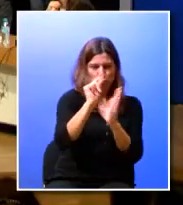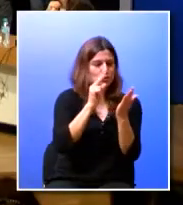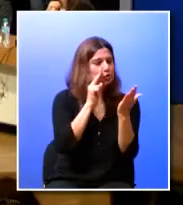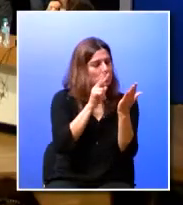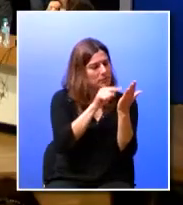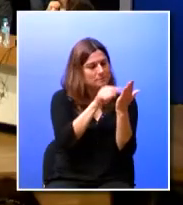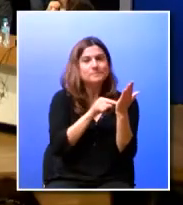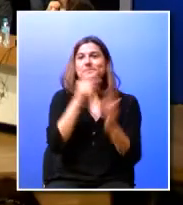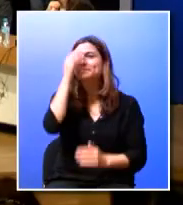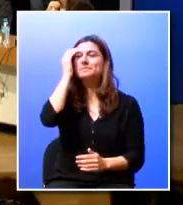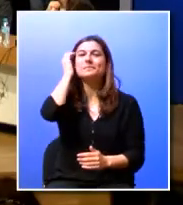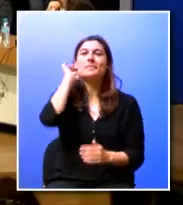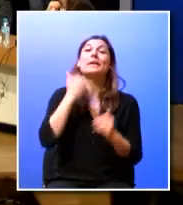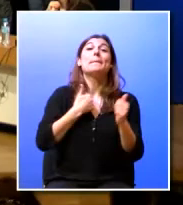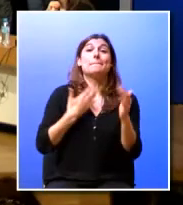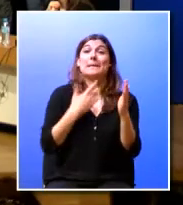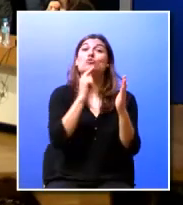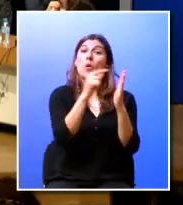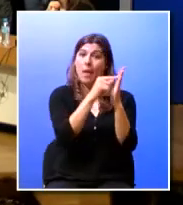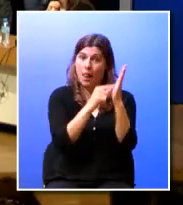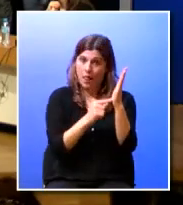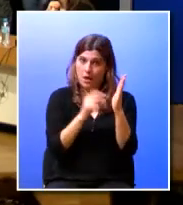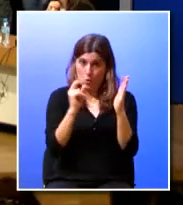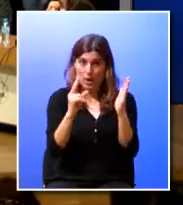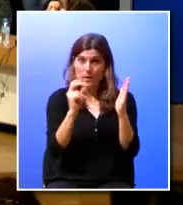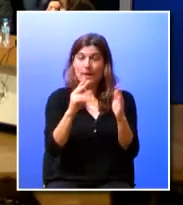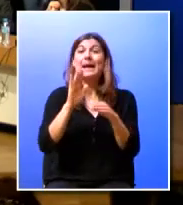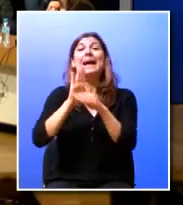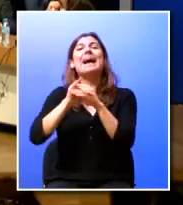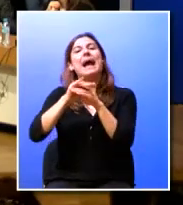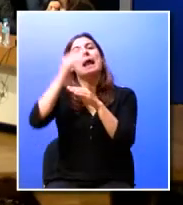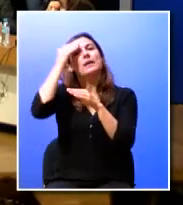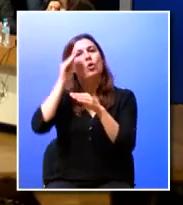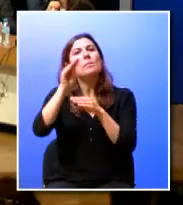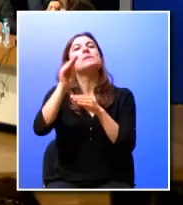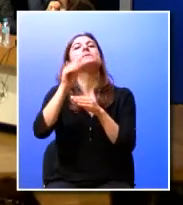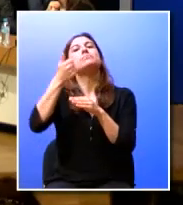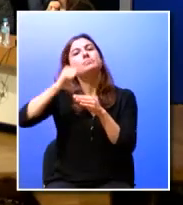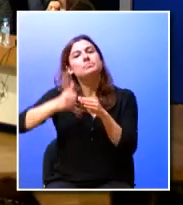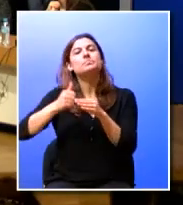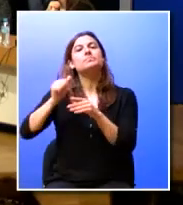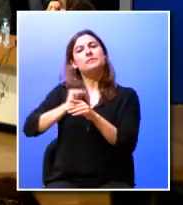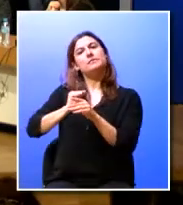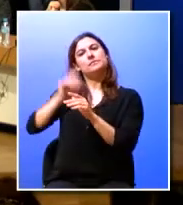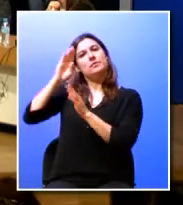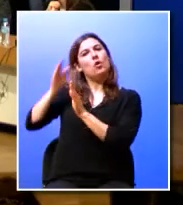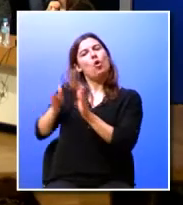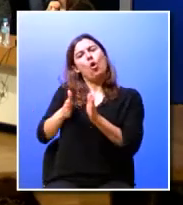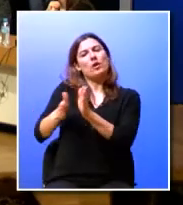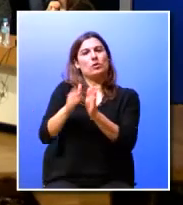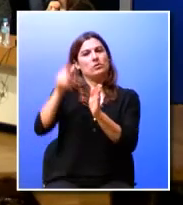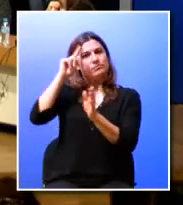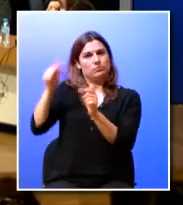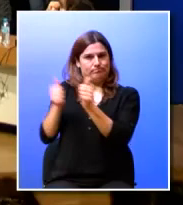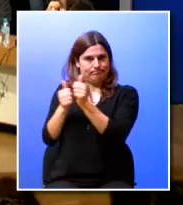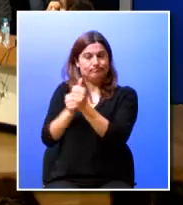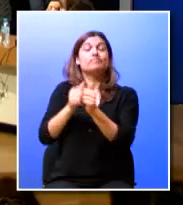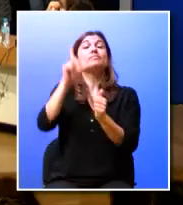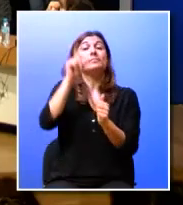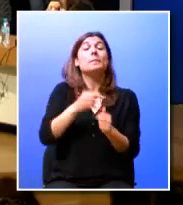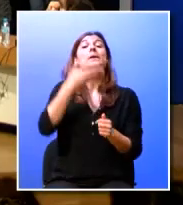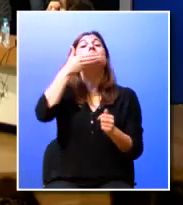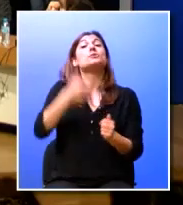tenho aqui as empresas ok sim as cartas de recomendação também dos meus orientadores ok e também tenho